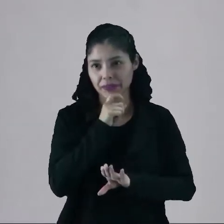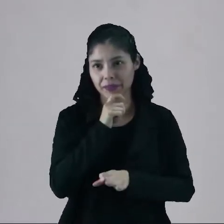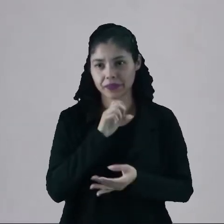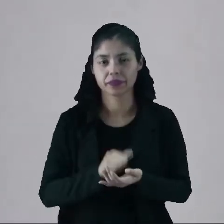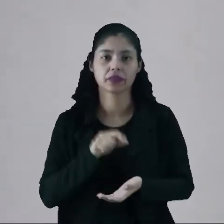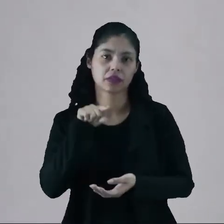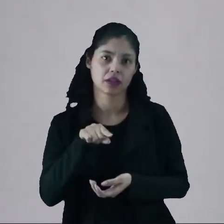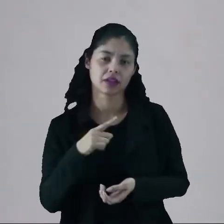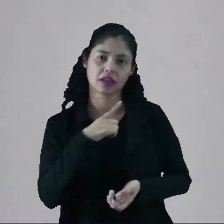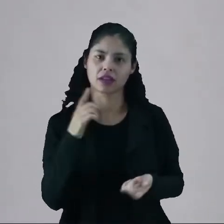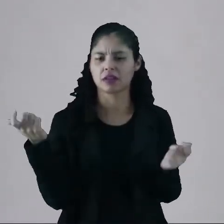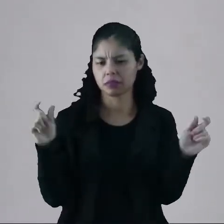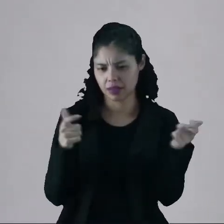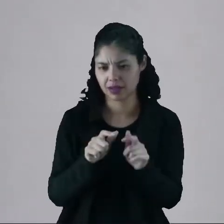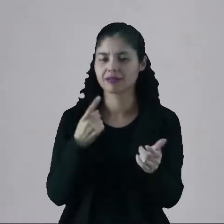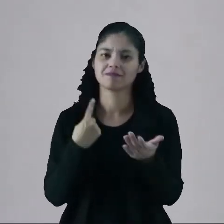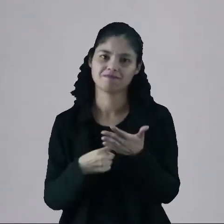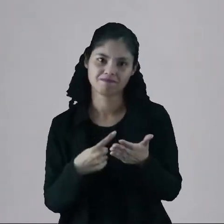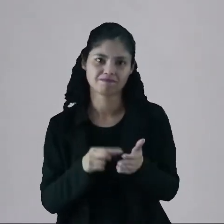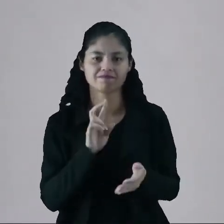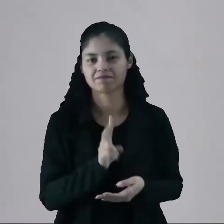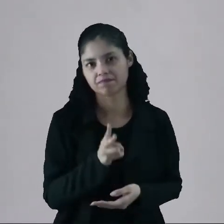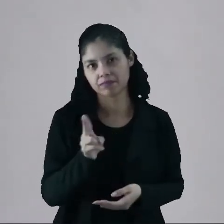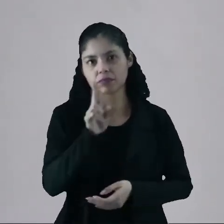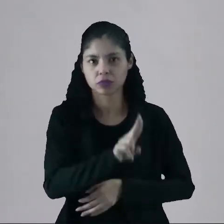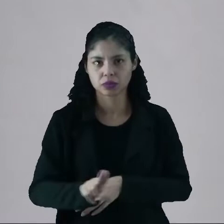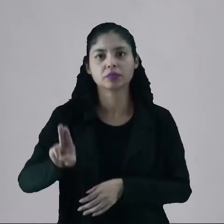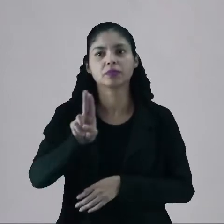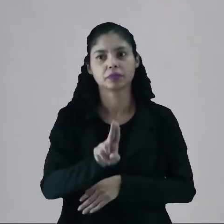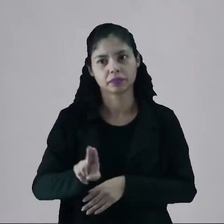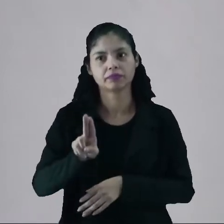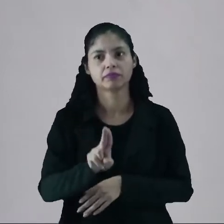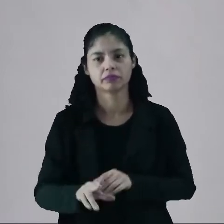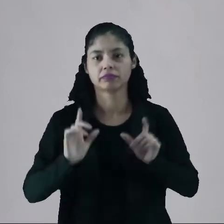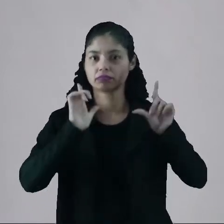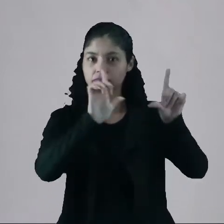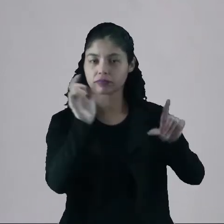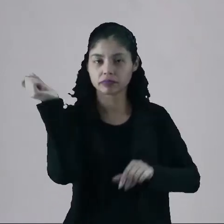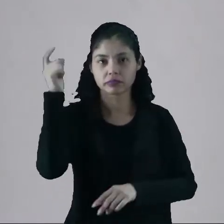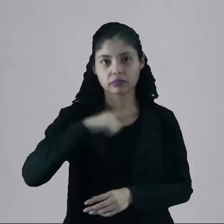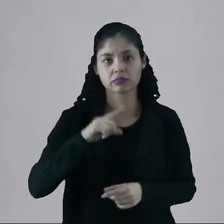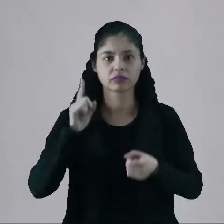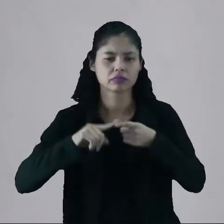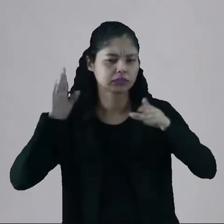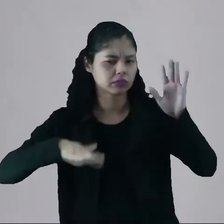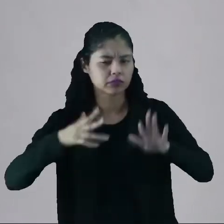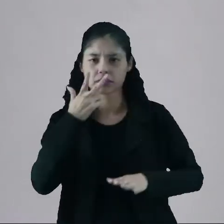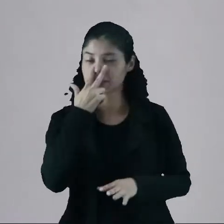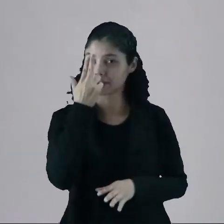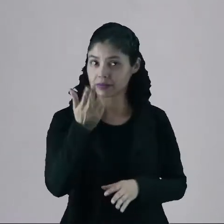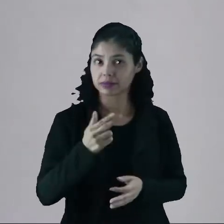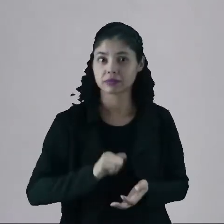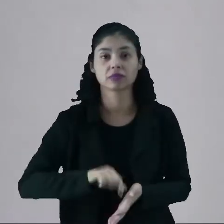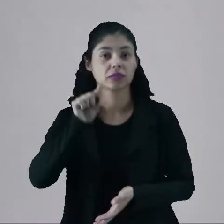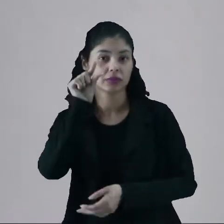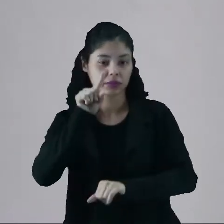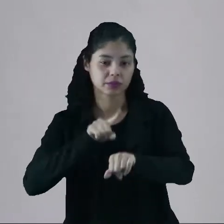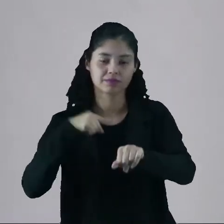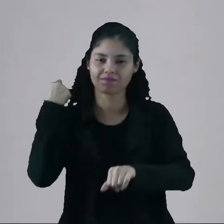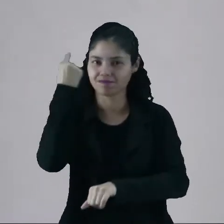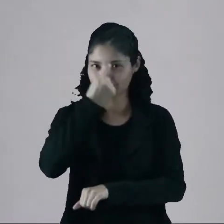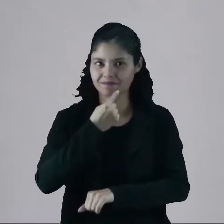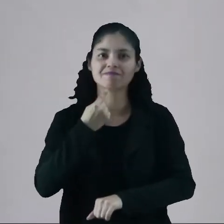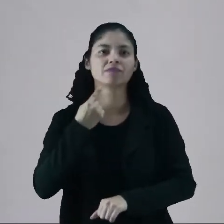Essas é que têm menos condições mesmo de você usar uma placa solar, porque às vezes o sol aparece por poucas